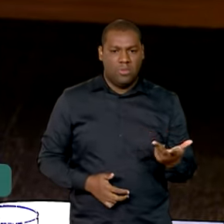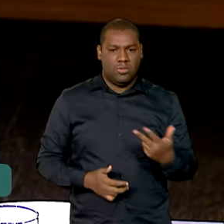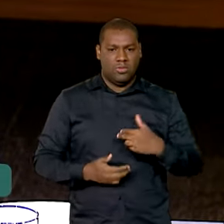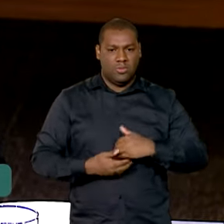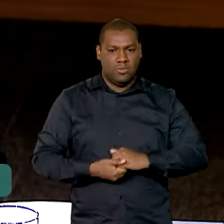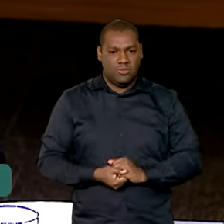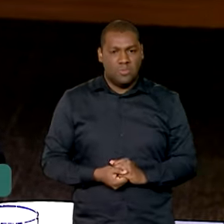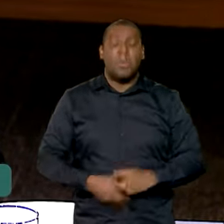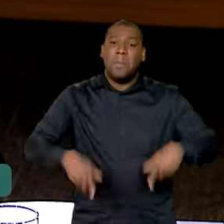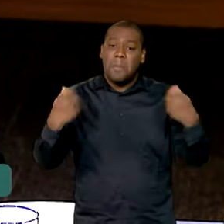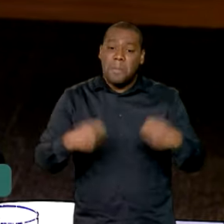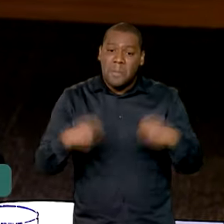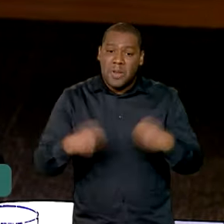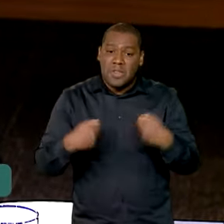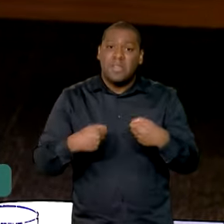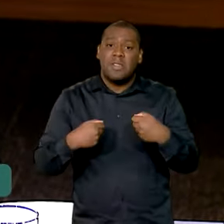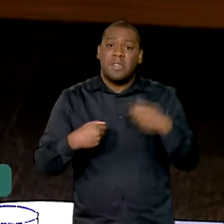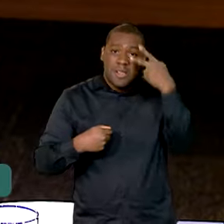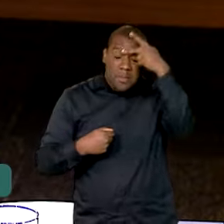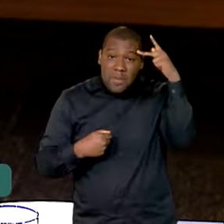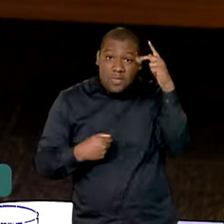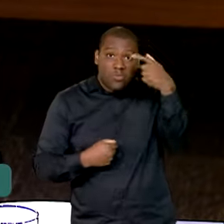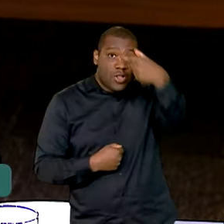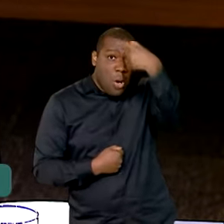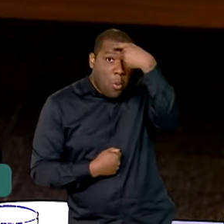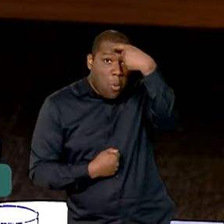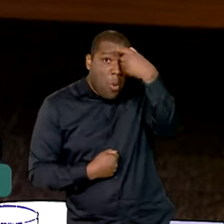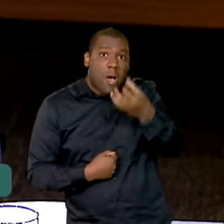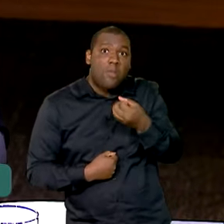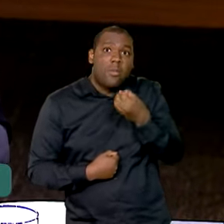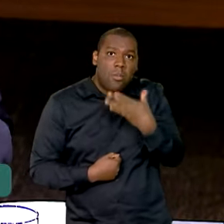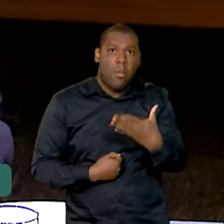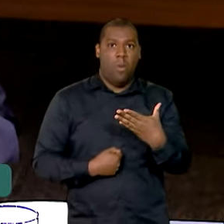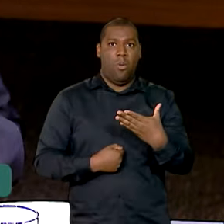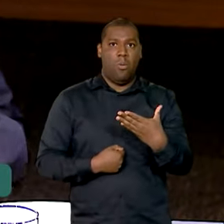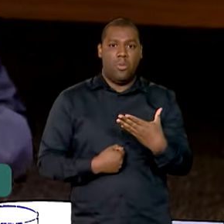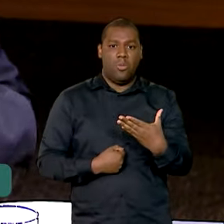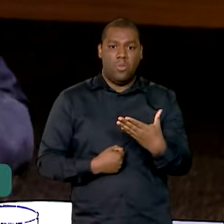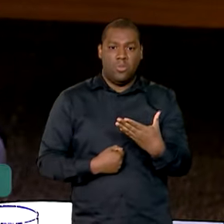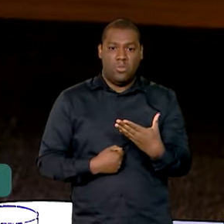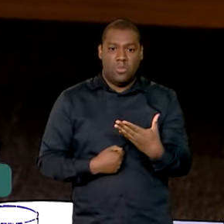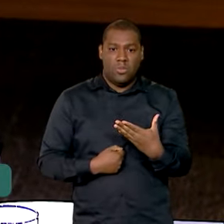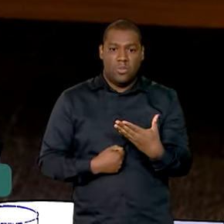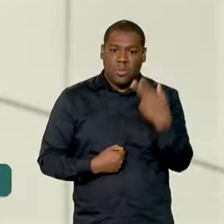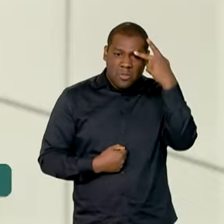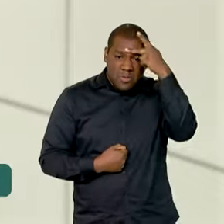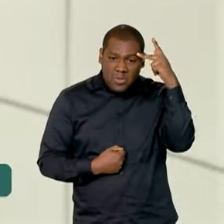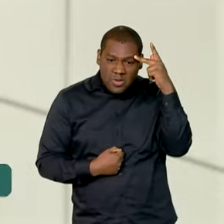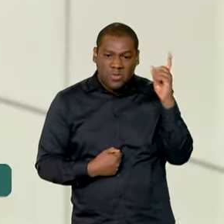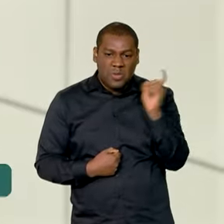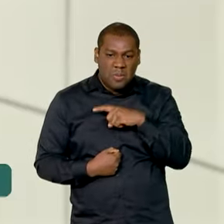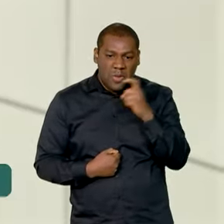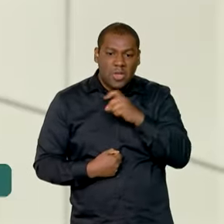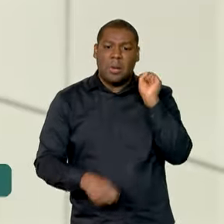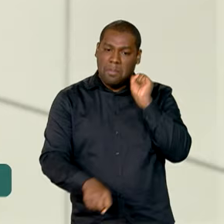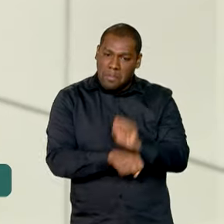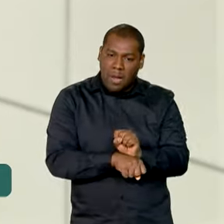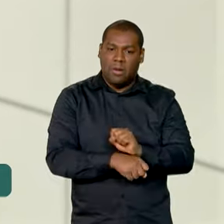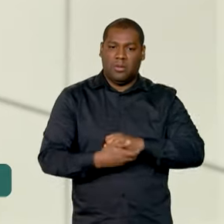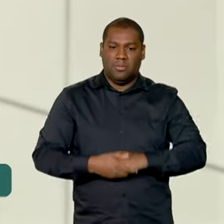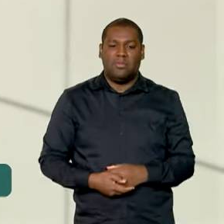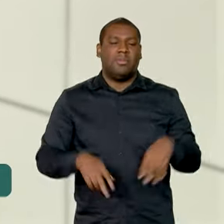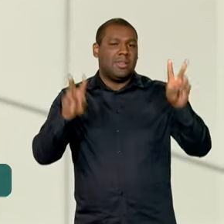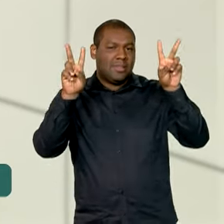jeito. É preciso que as pessoas tenham bom senso, é preciso que as pessoas não sejam levianas. Lula ainda falou sobre